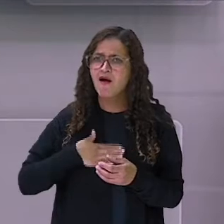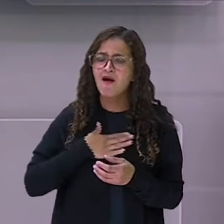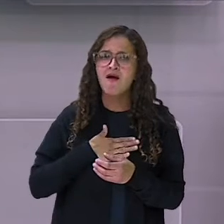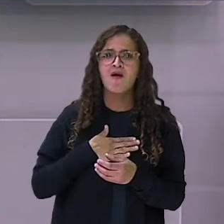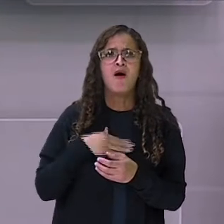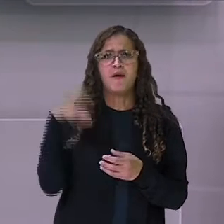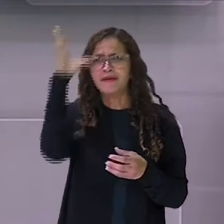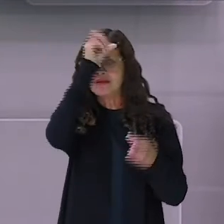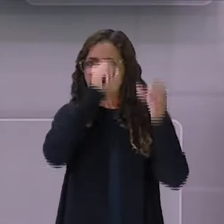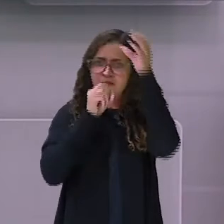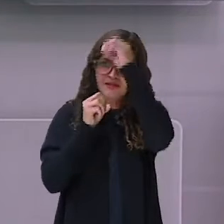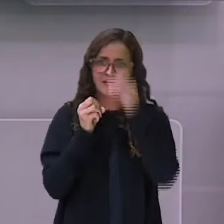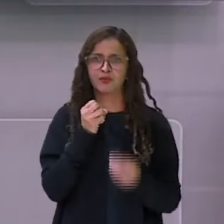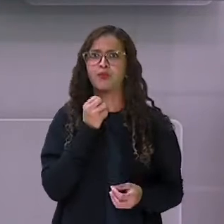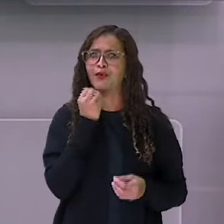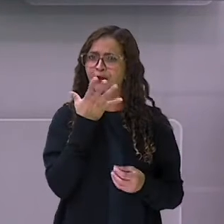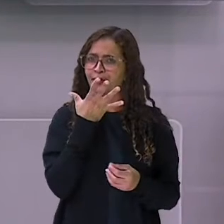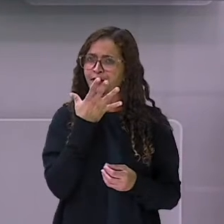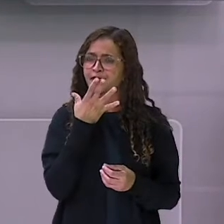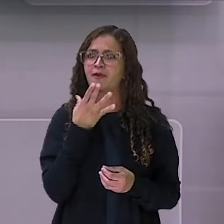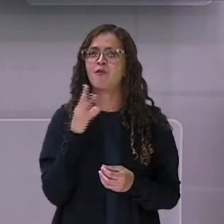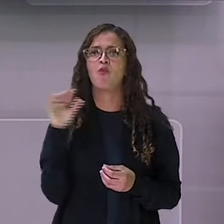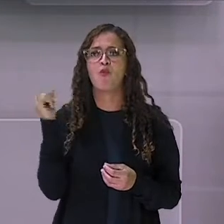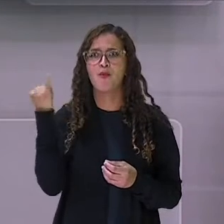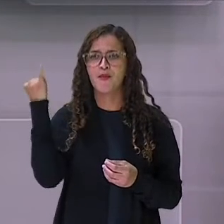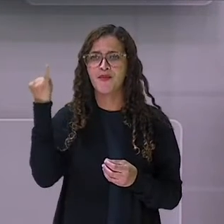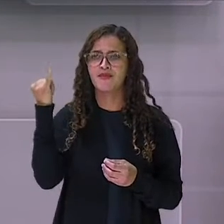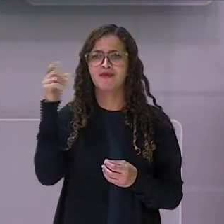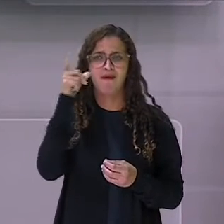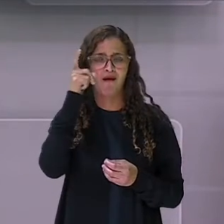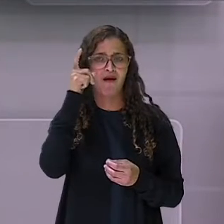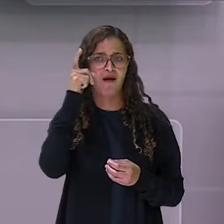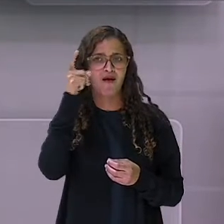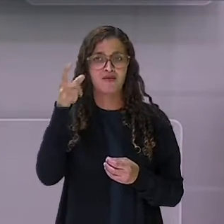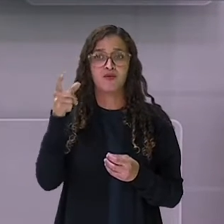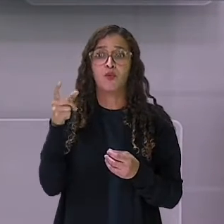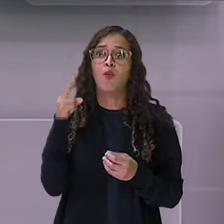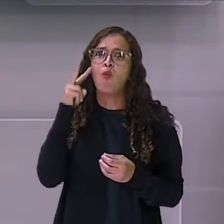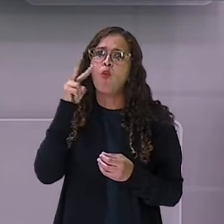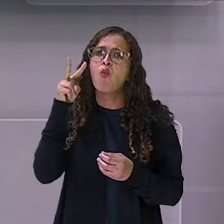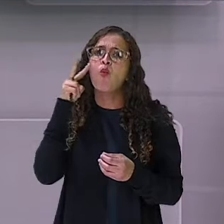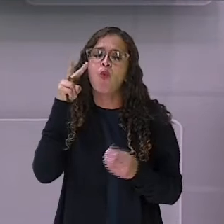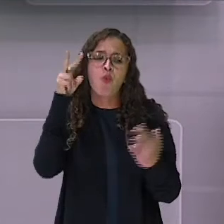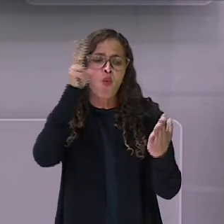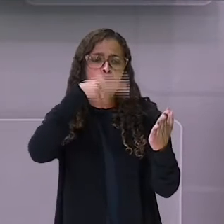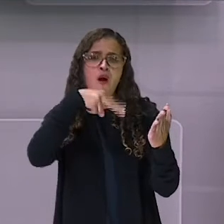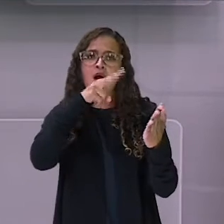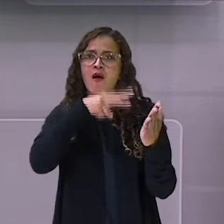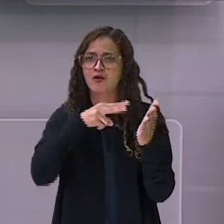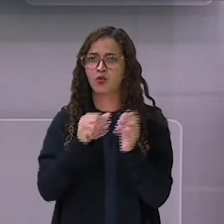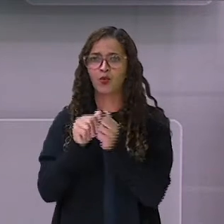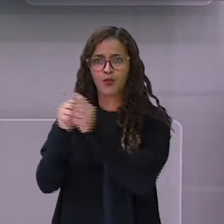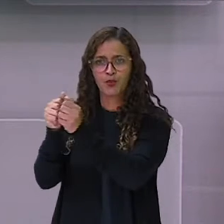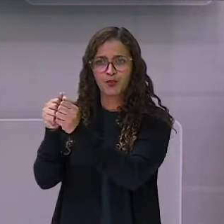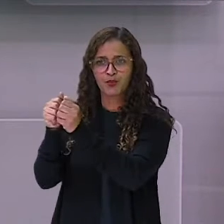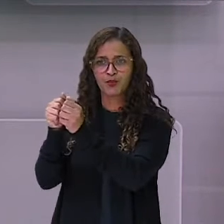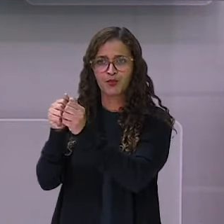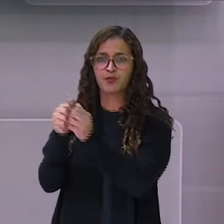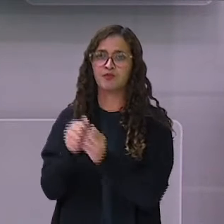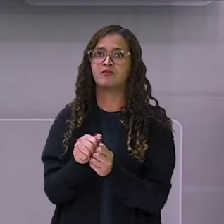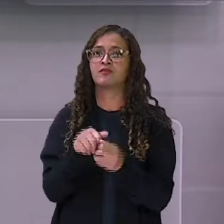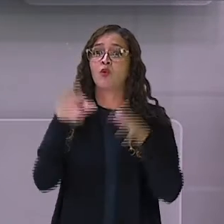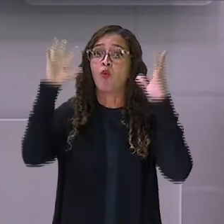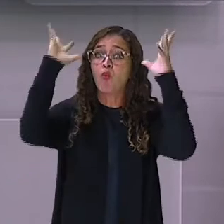muito interessante. E hoje nós vamos ler a fábula O leão e o